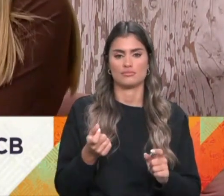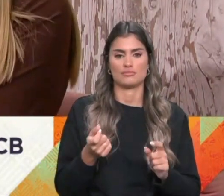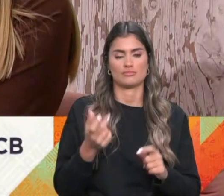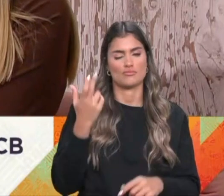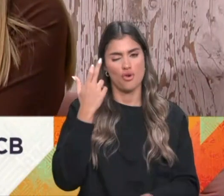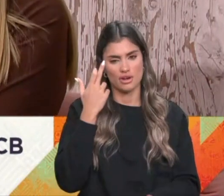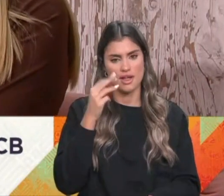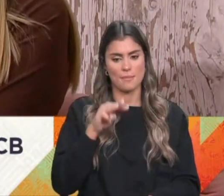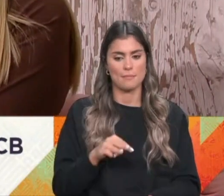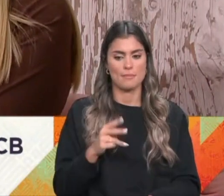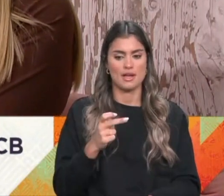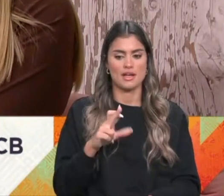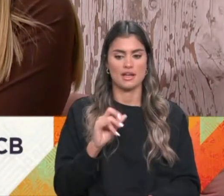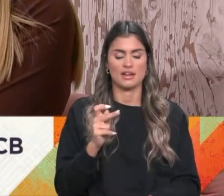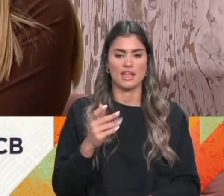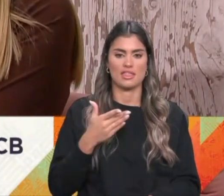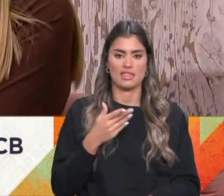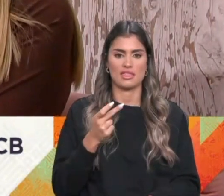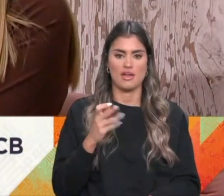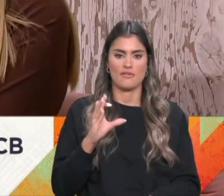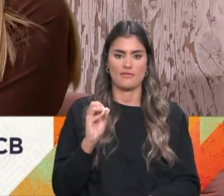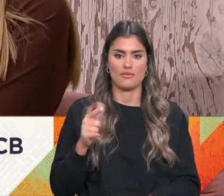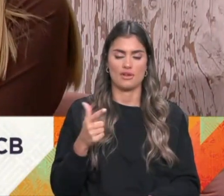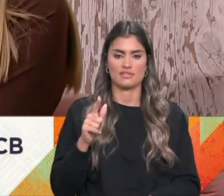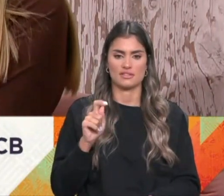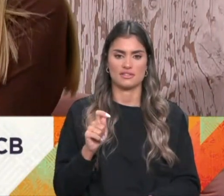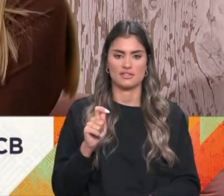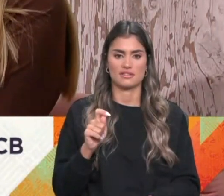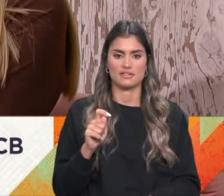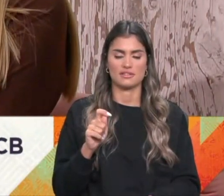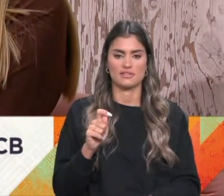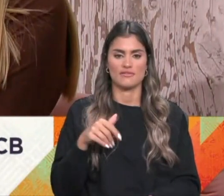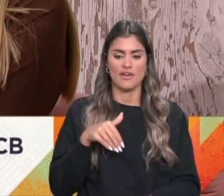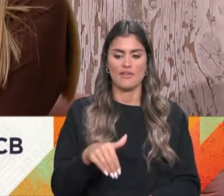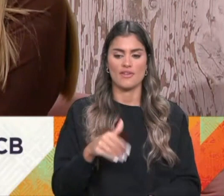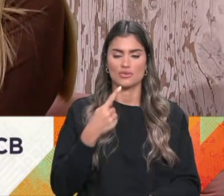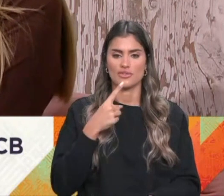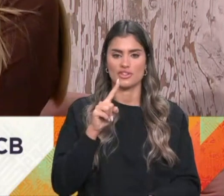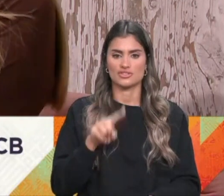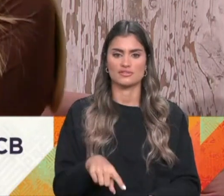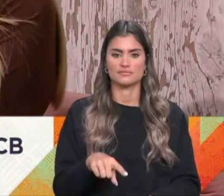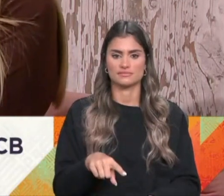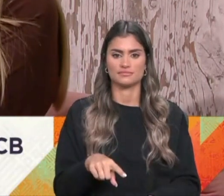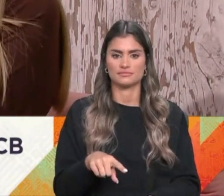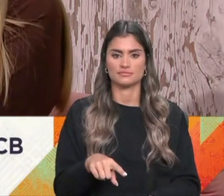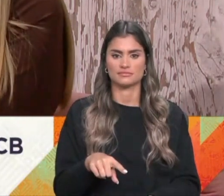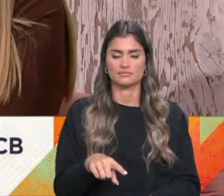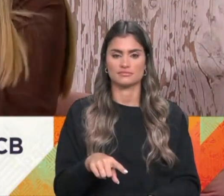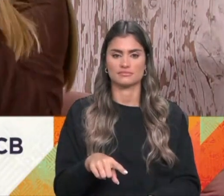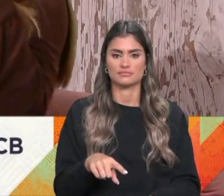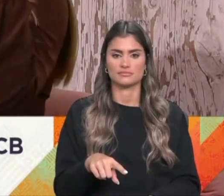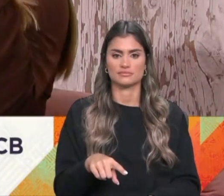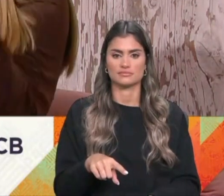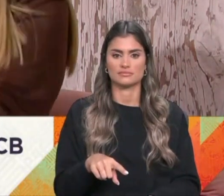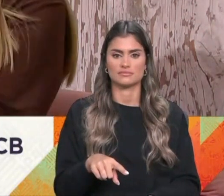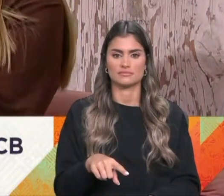que é a Maria da Fonte e vamos voltar a torná-la presente hoje, porque toda